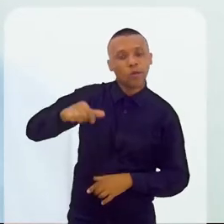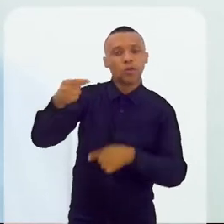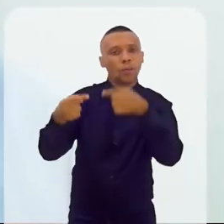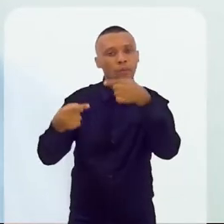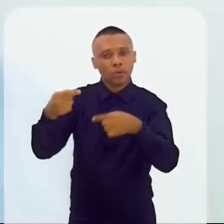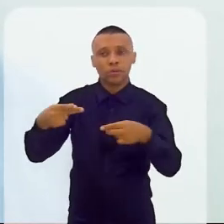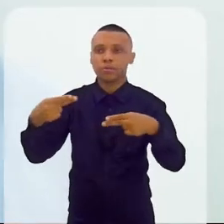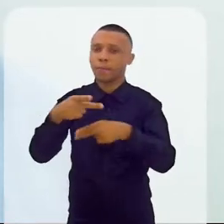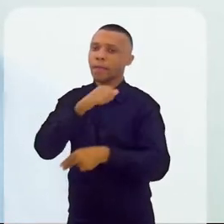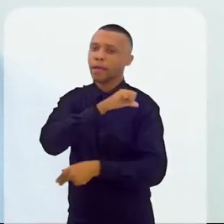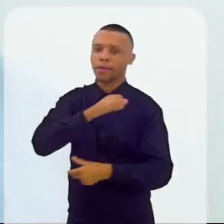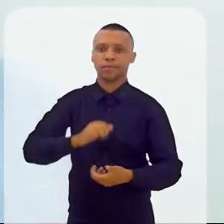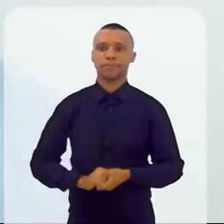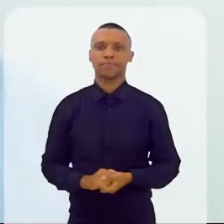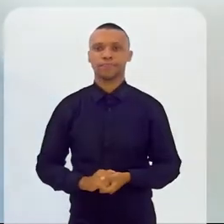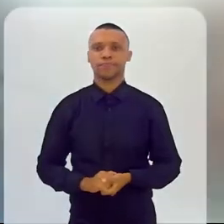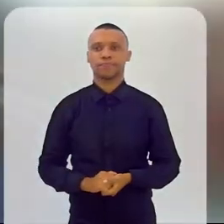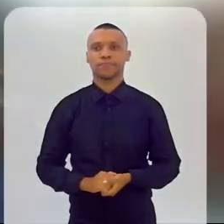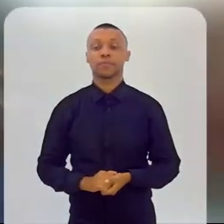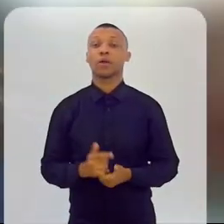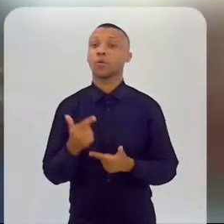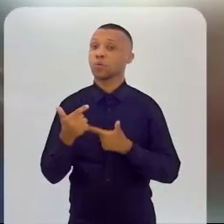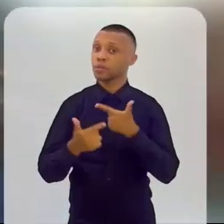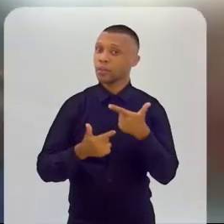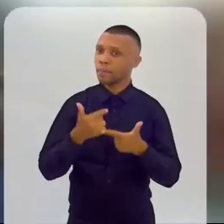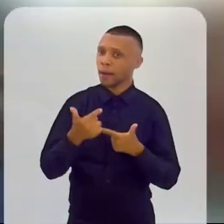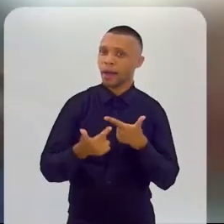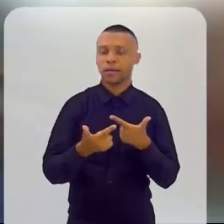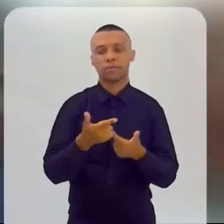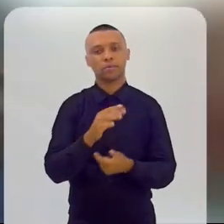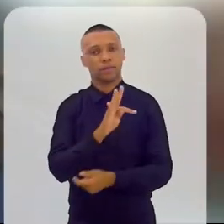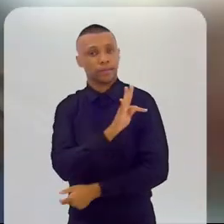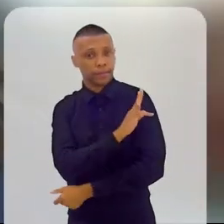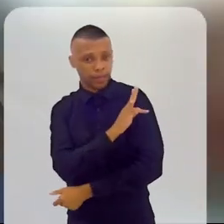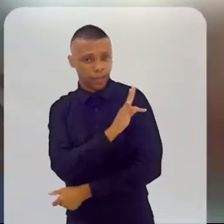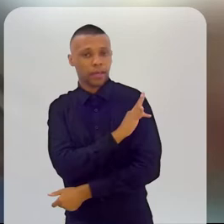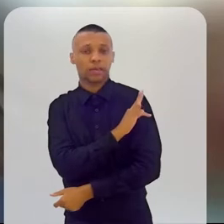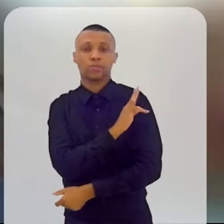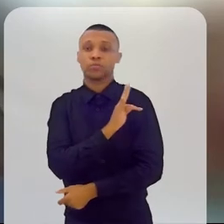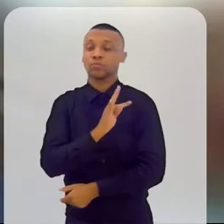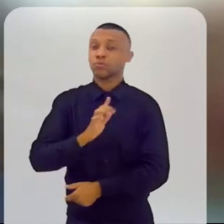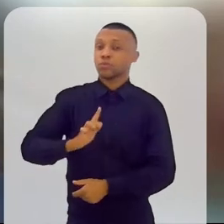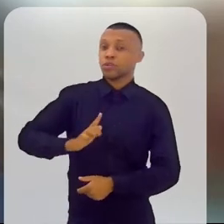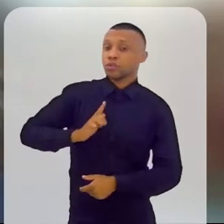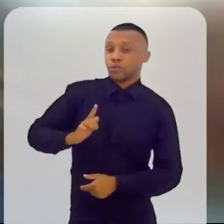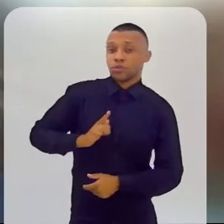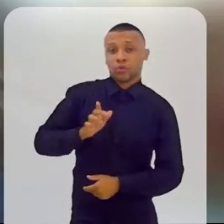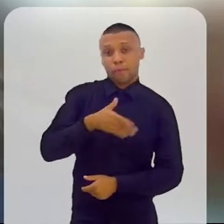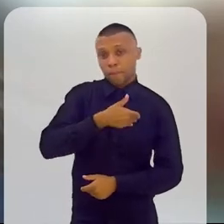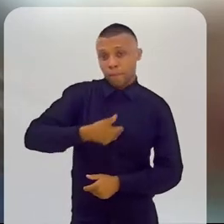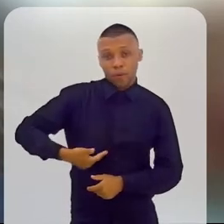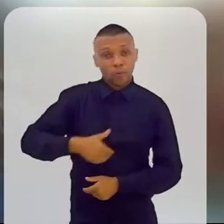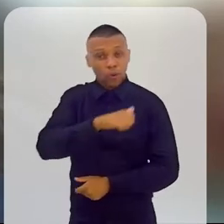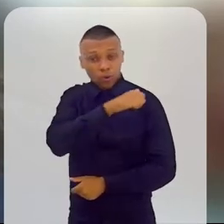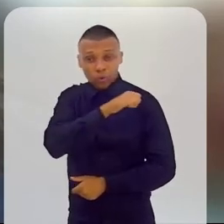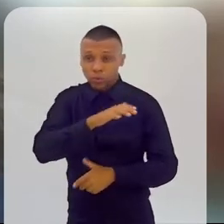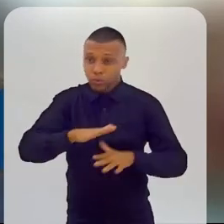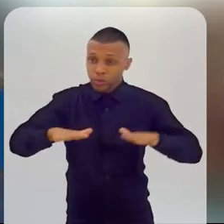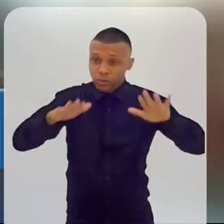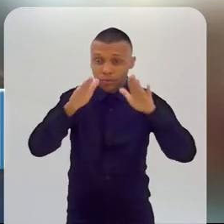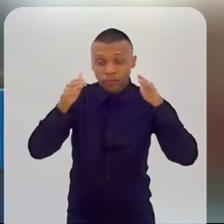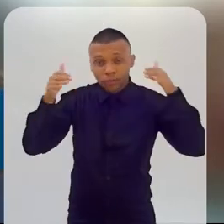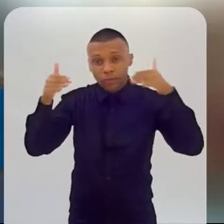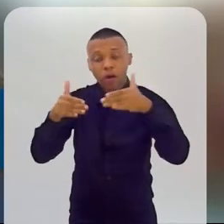públicas do Sebrae Rio. Vamos ver. A missão técnica com gestores públicos fluminenses para